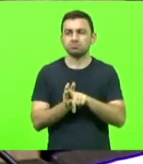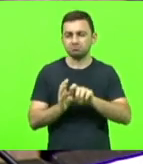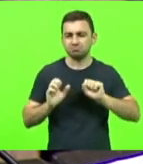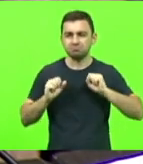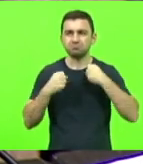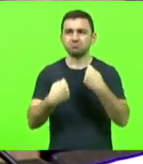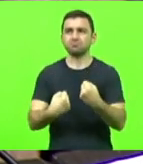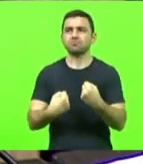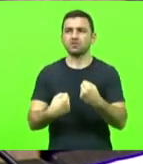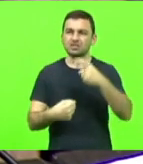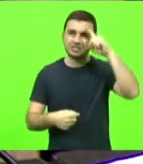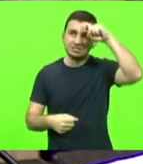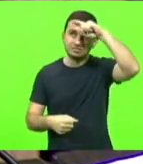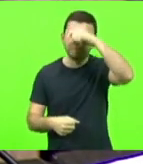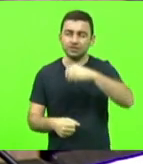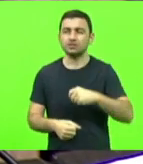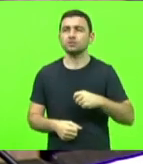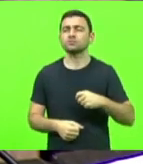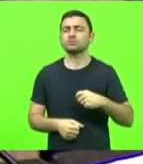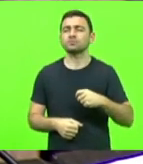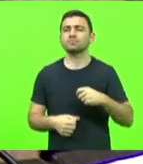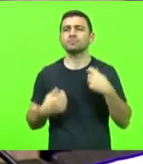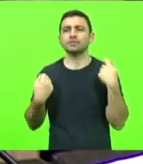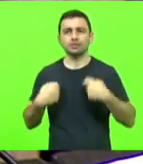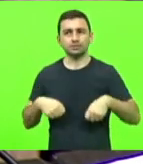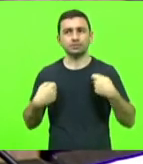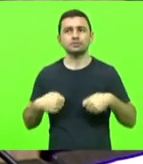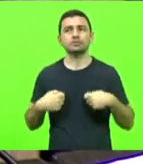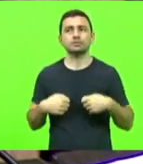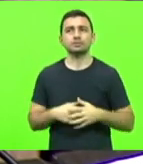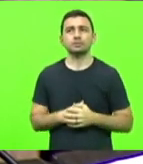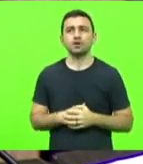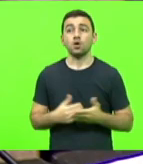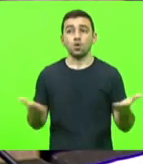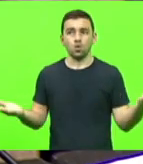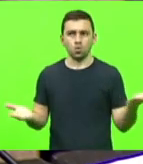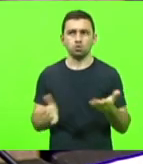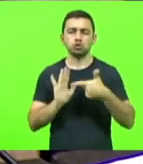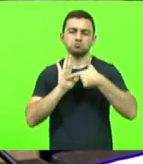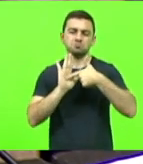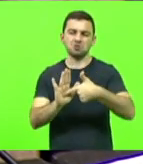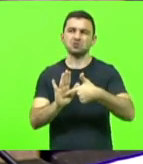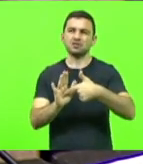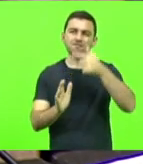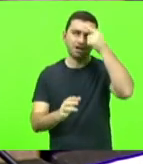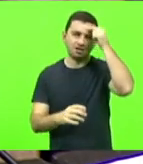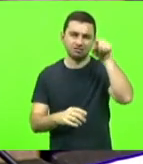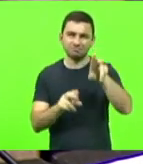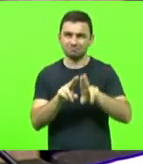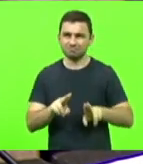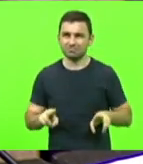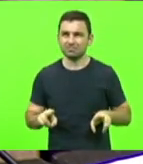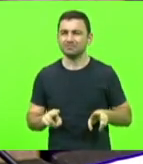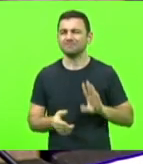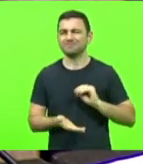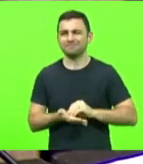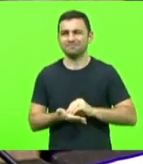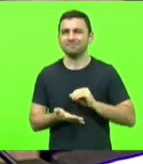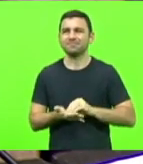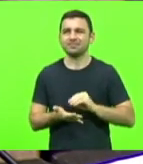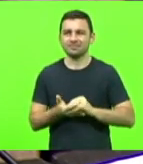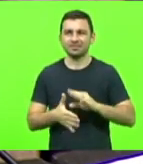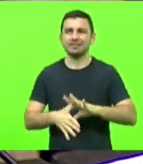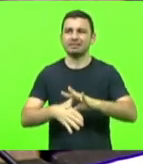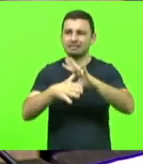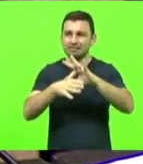é na dificuldade, e nós podemos hoje atestar que a Universidade Federal carece de líderes,